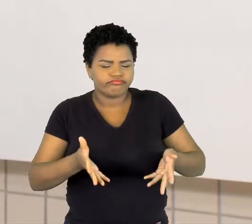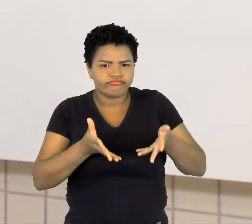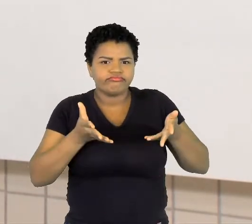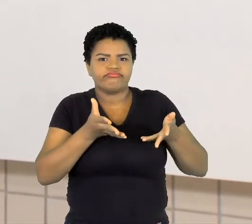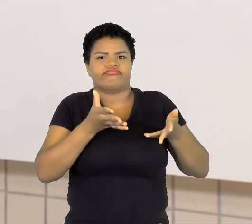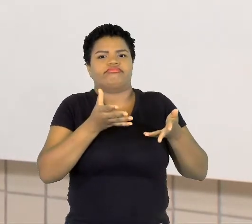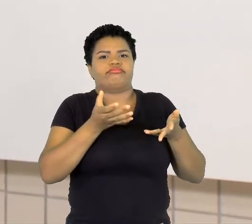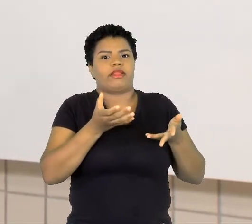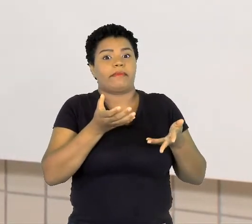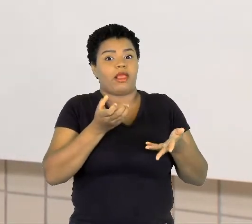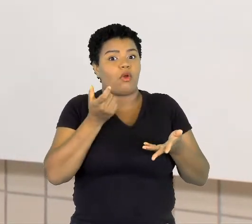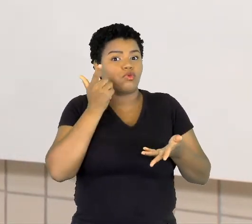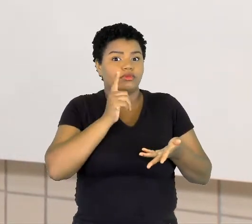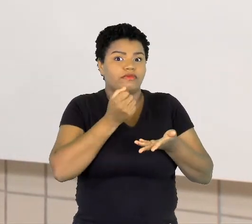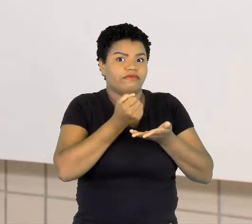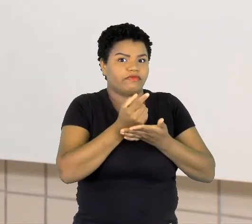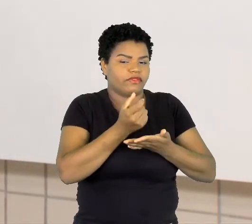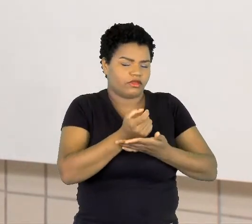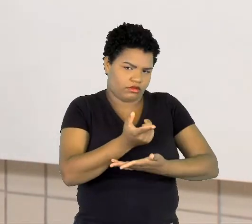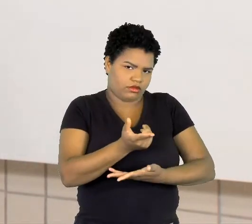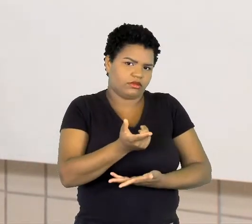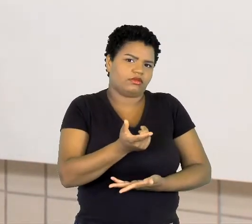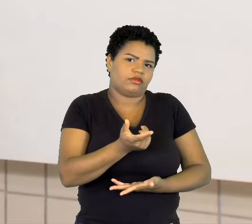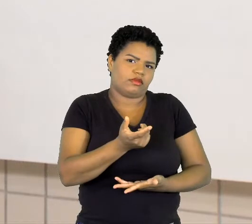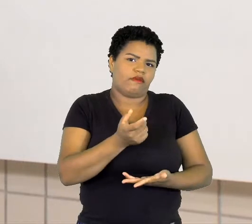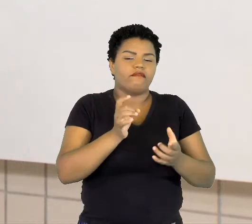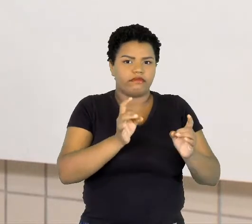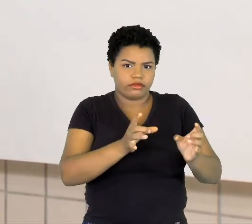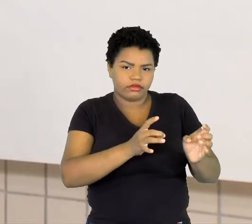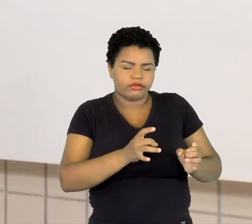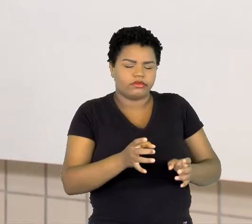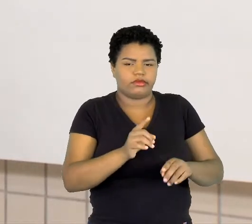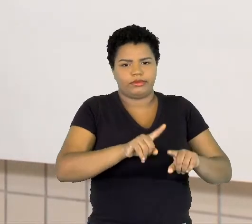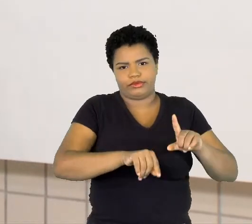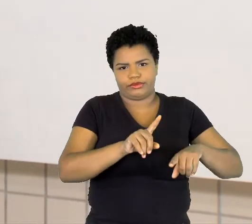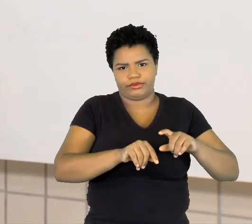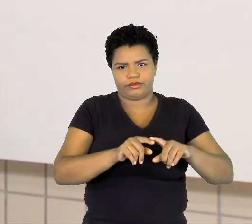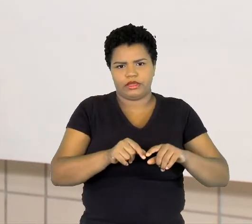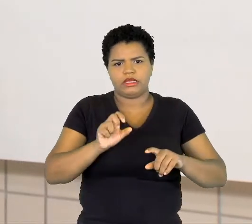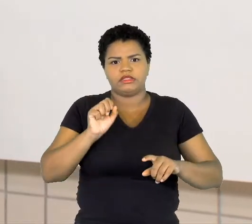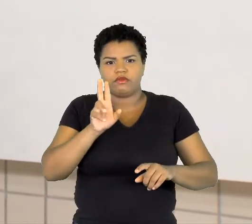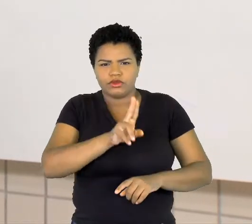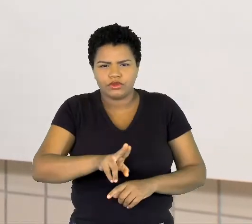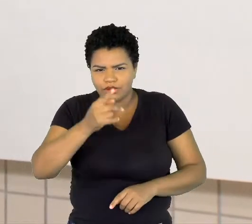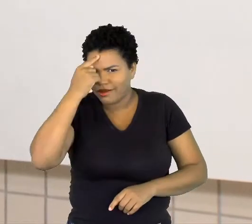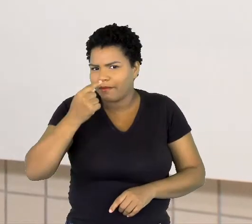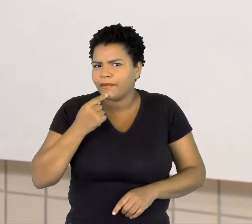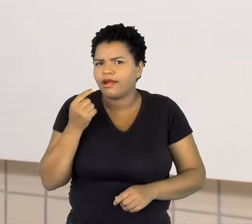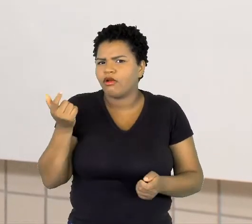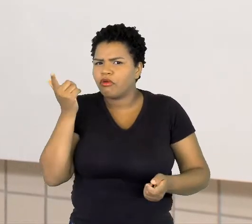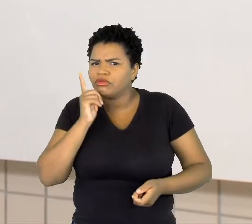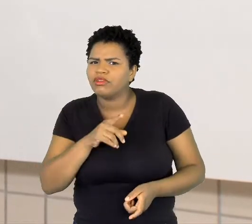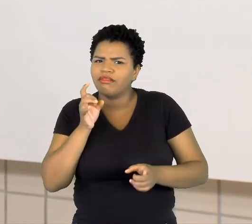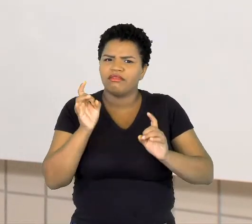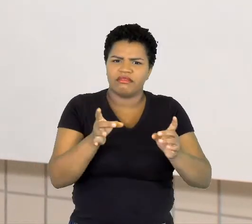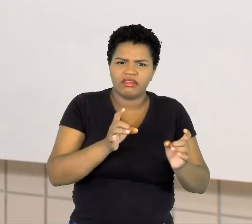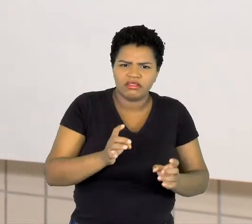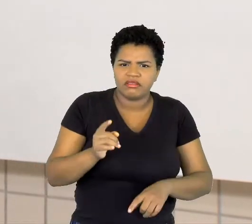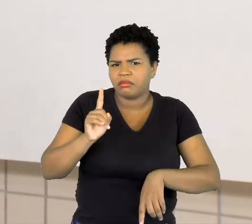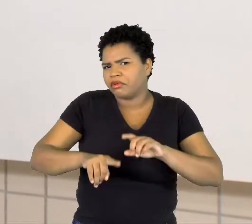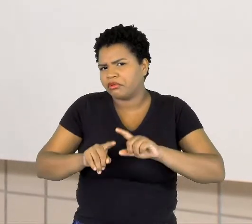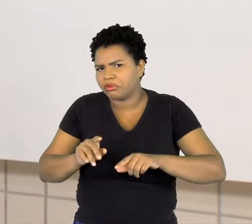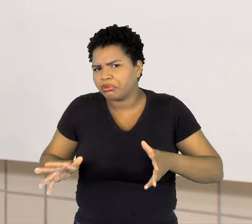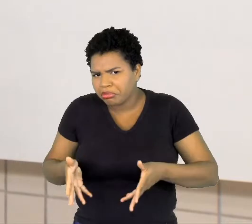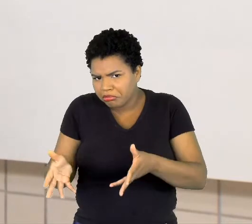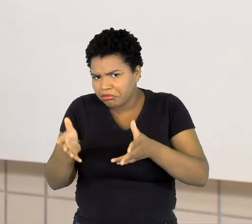você precisa? Você utilizando uma imagem dessa, você consegue informar alguém alguma coisa? Você consegue vender ou promover o seu produto?